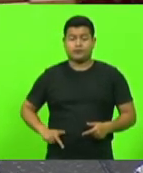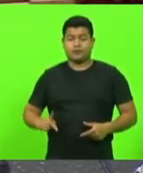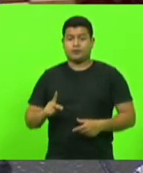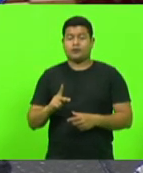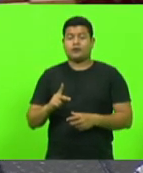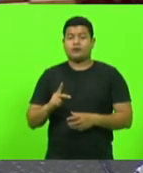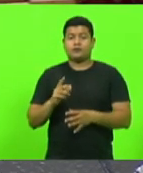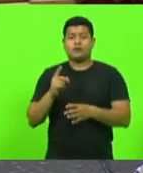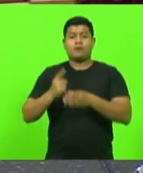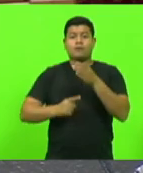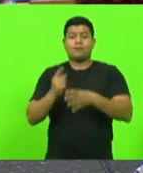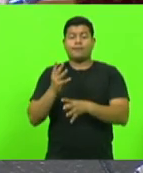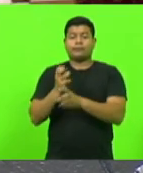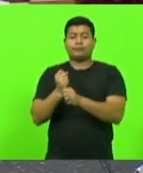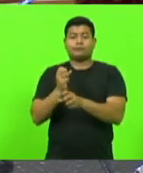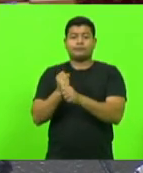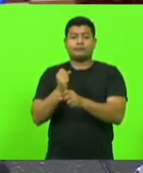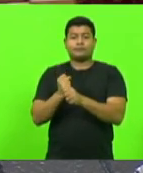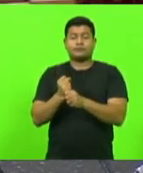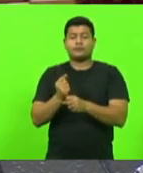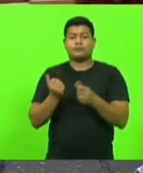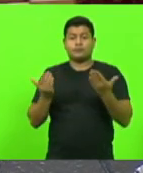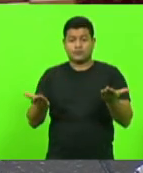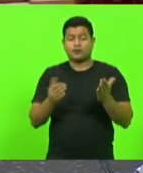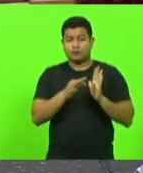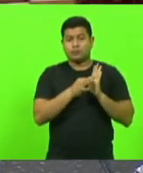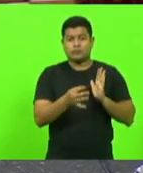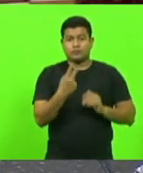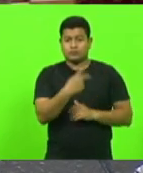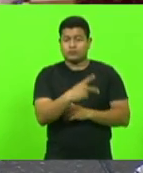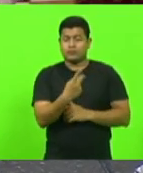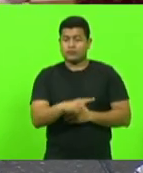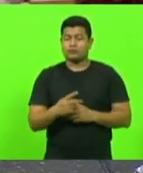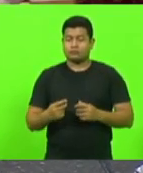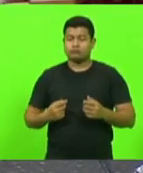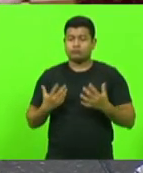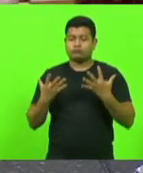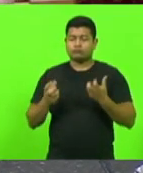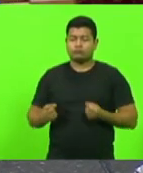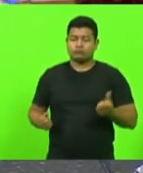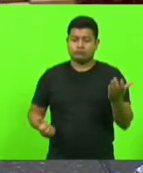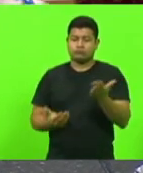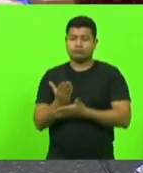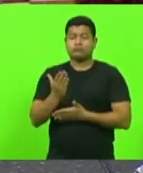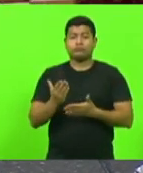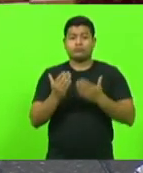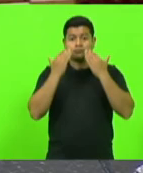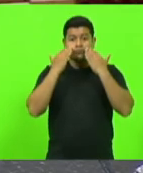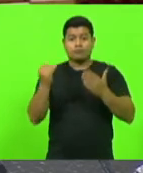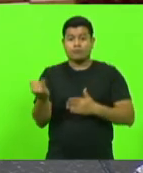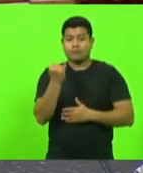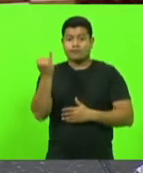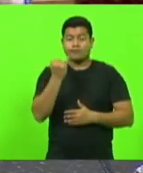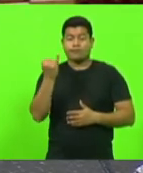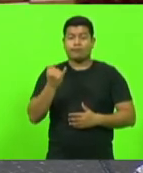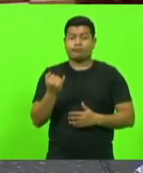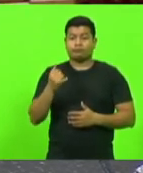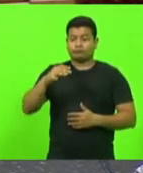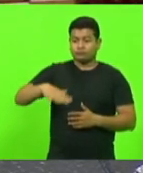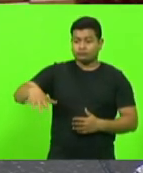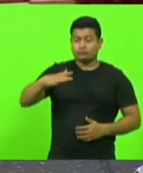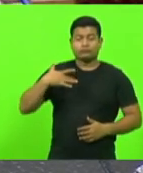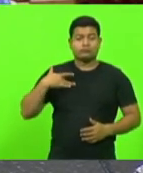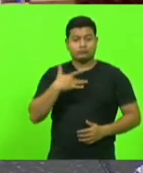que deu o seu parecer favorável, que mostrou a importância do projeto para a saúde dos catarinenses